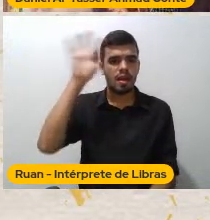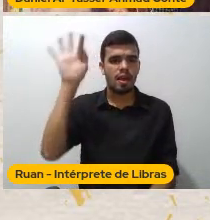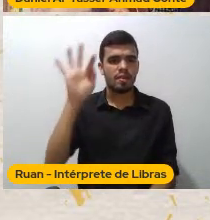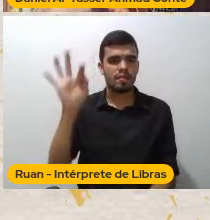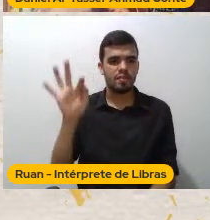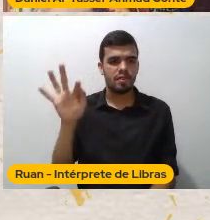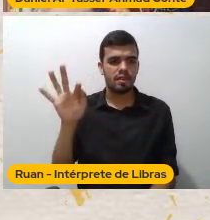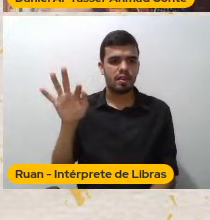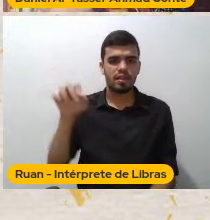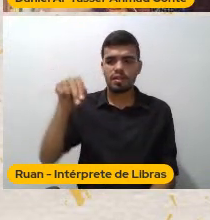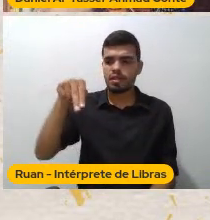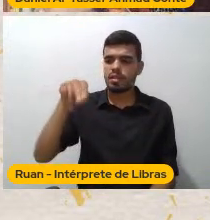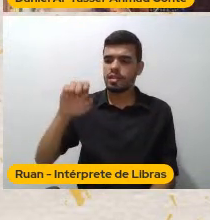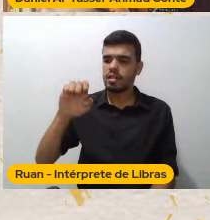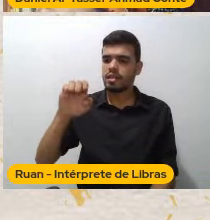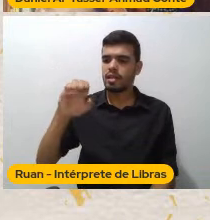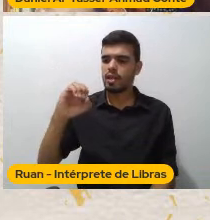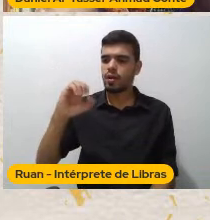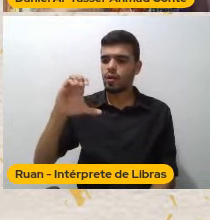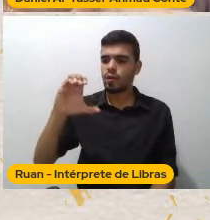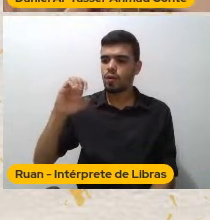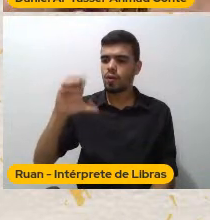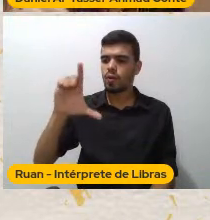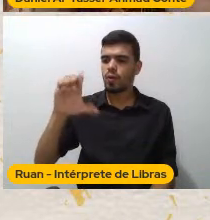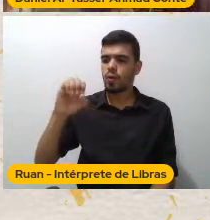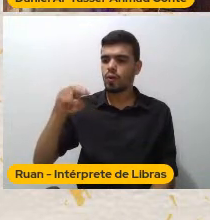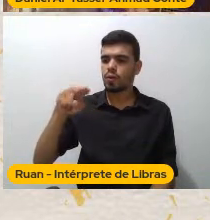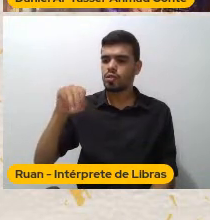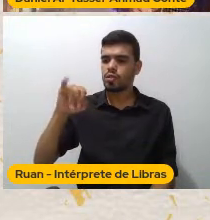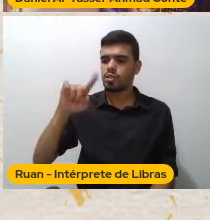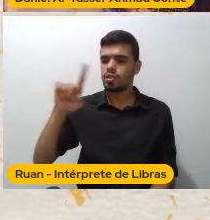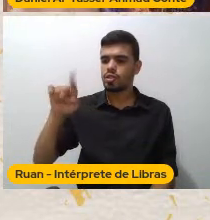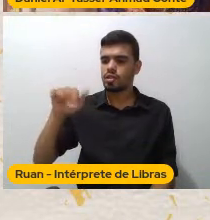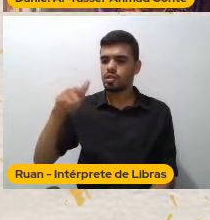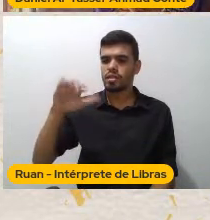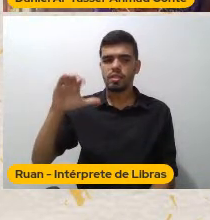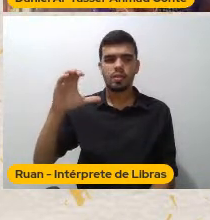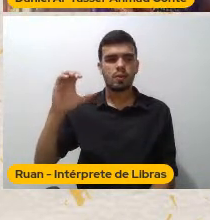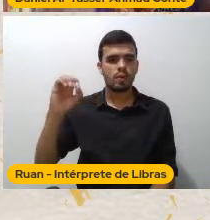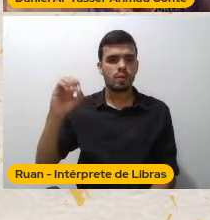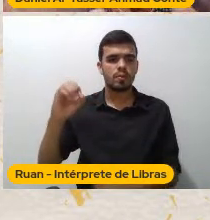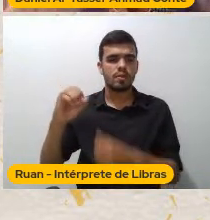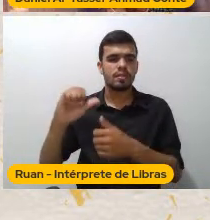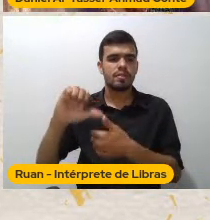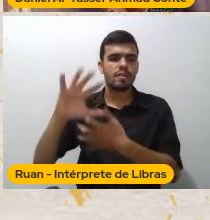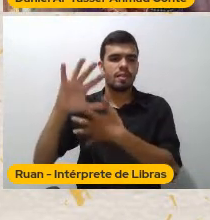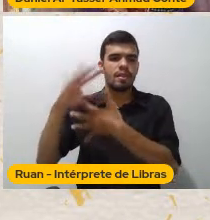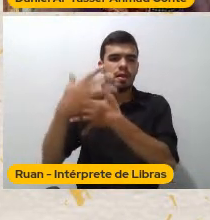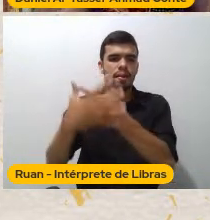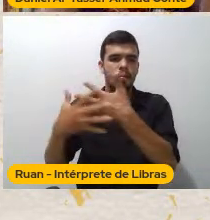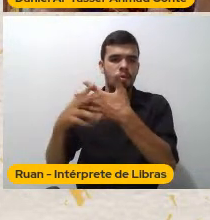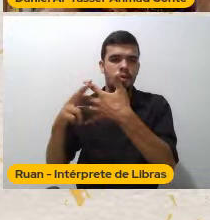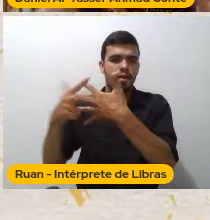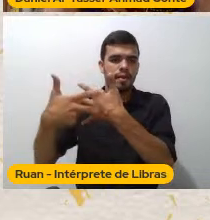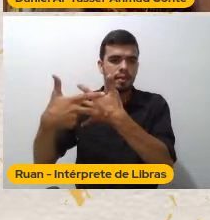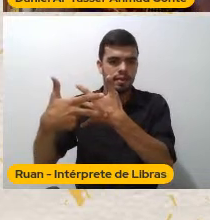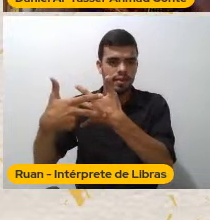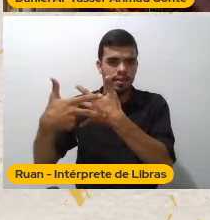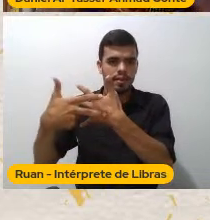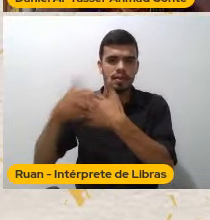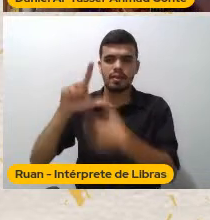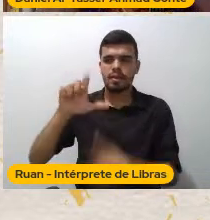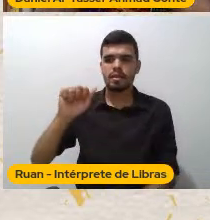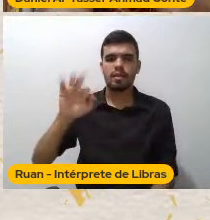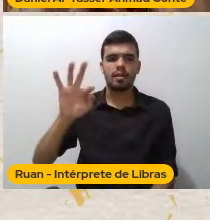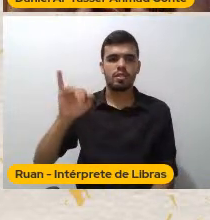América Latina Isso Não tem dúvida Então é esse processo De orientação Que está aqui Nesse tripé Que eu invento